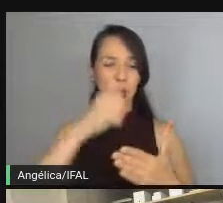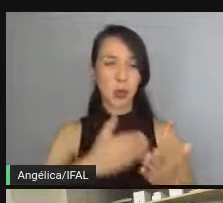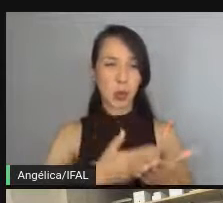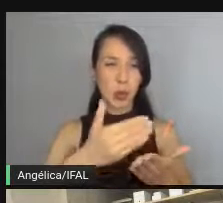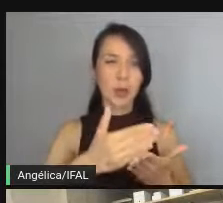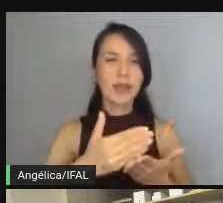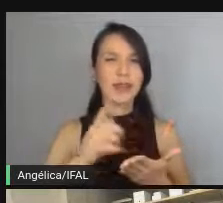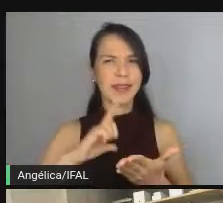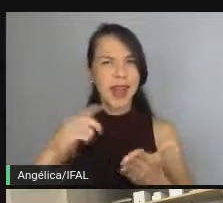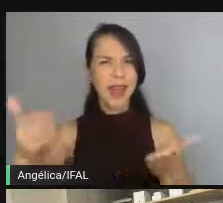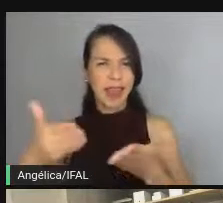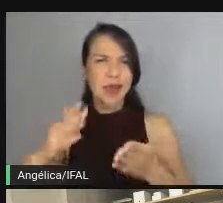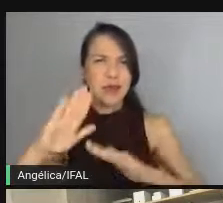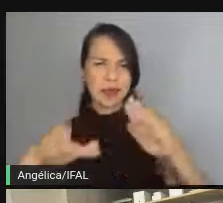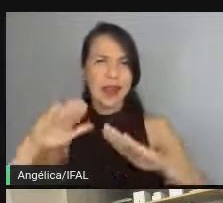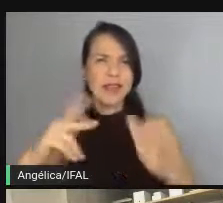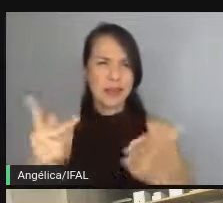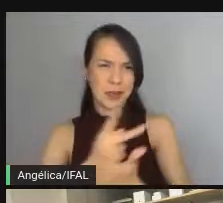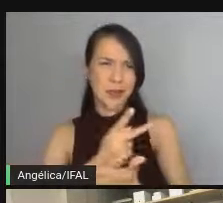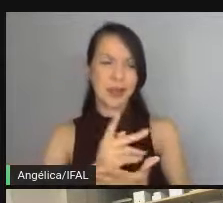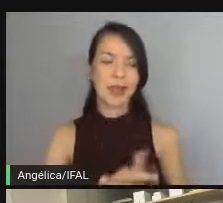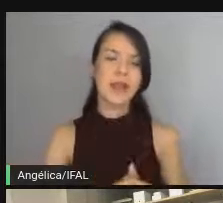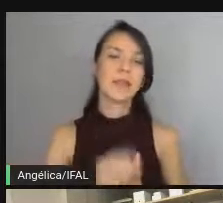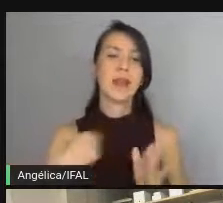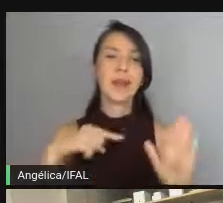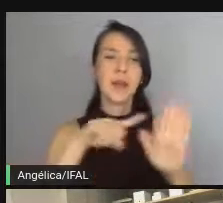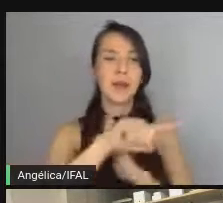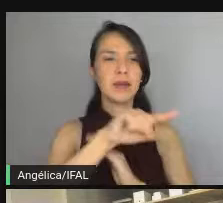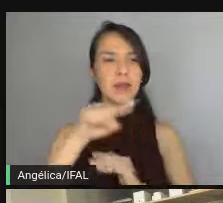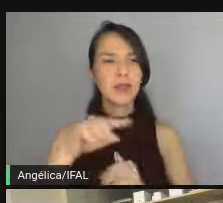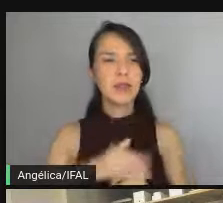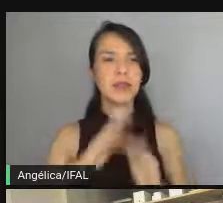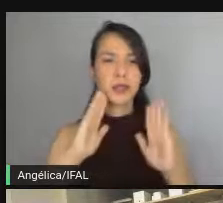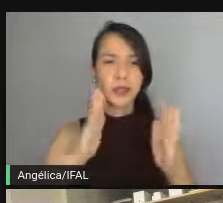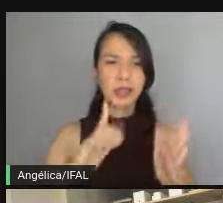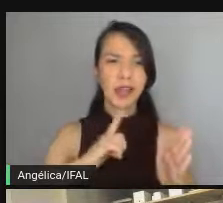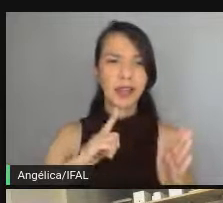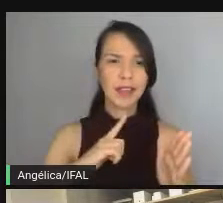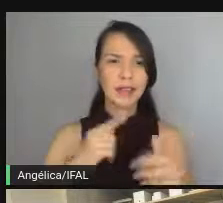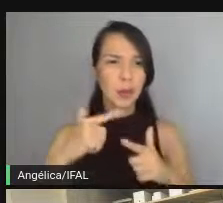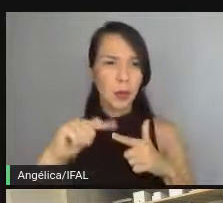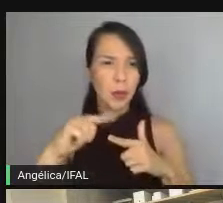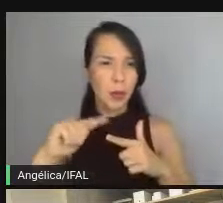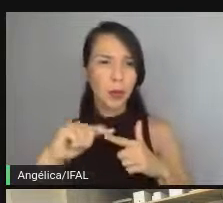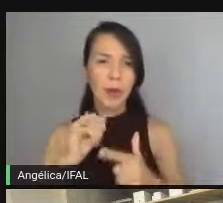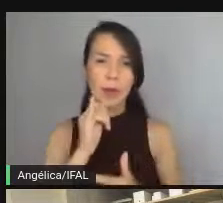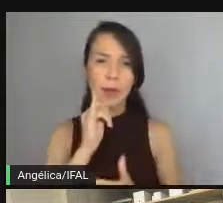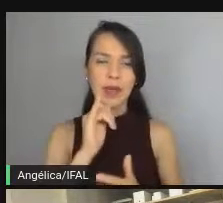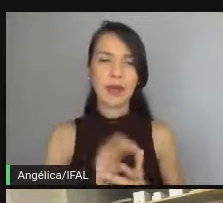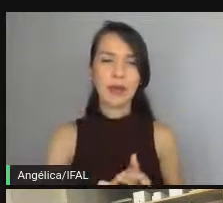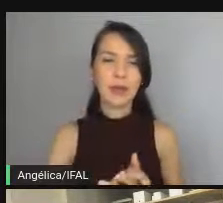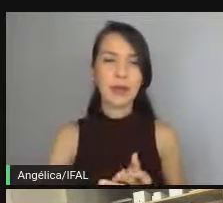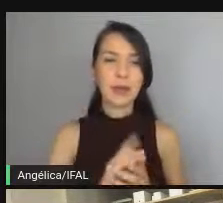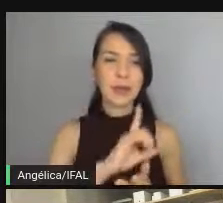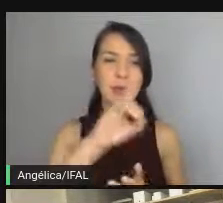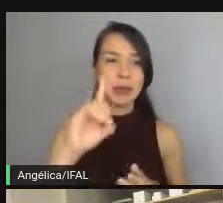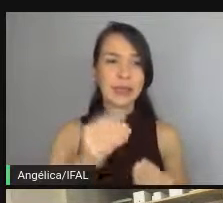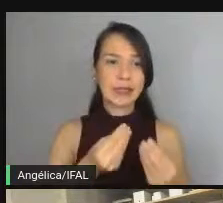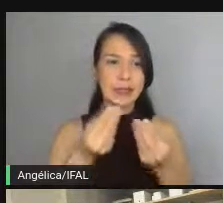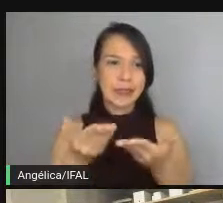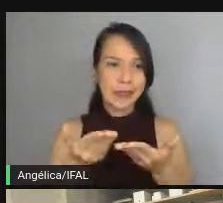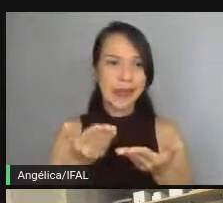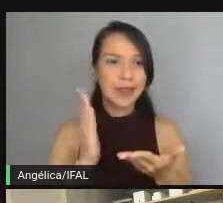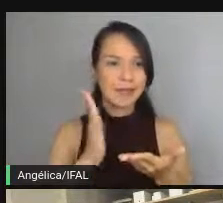hoje, às vezes, passo com algumas. E eu pergunto para vocês se vocês já passaram por algum problema do tipo prazo. Se